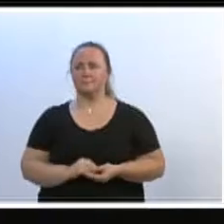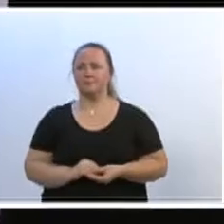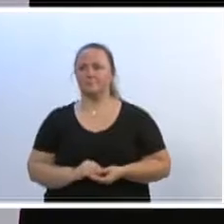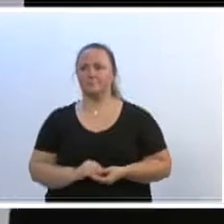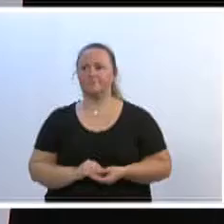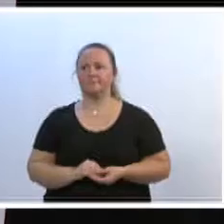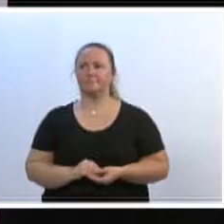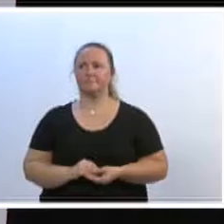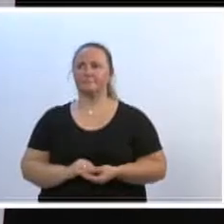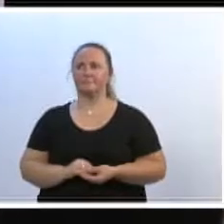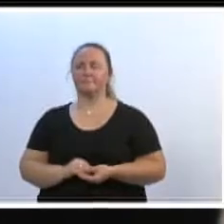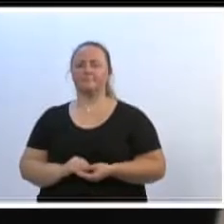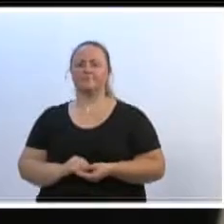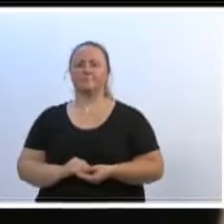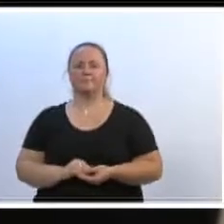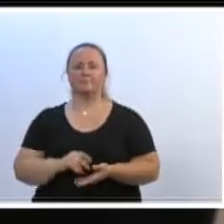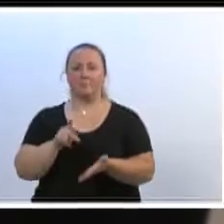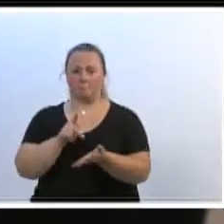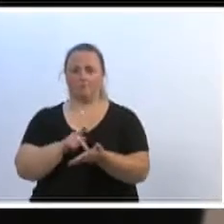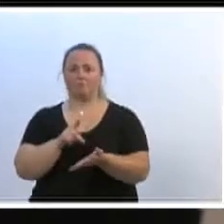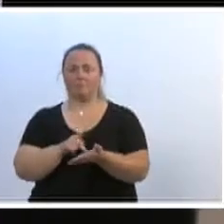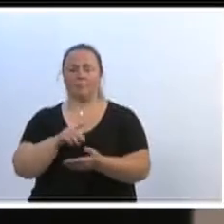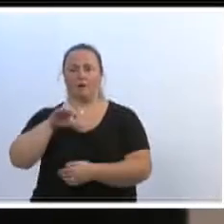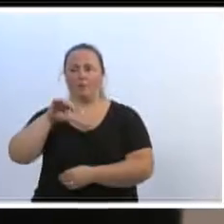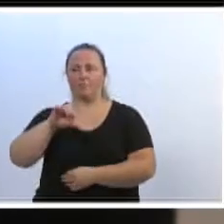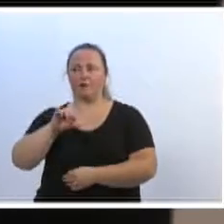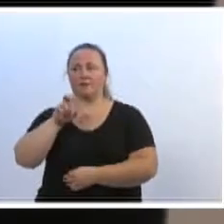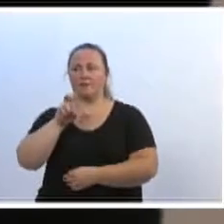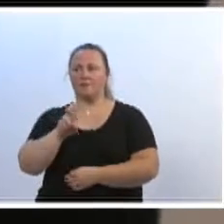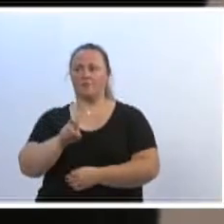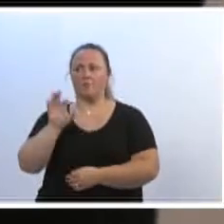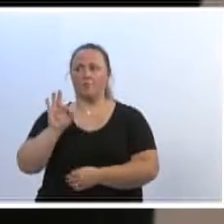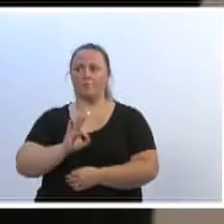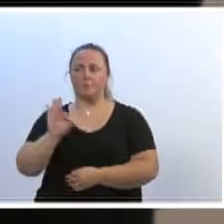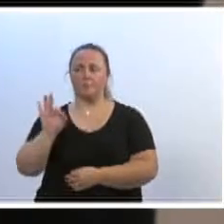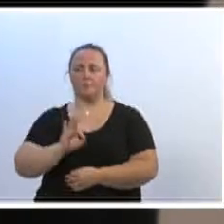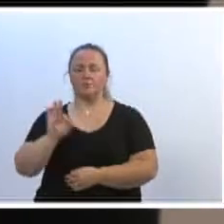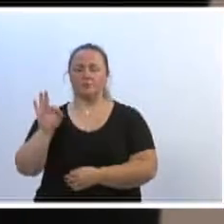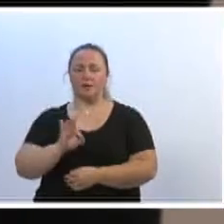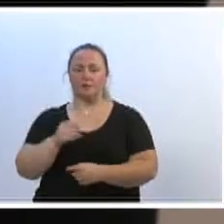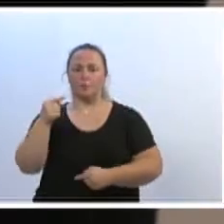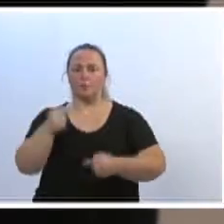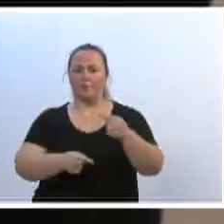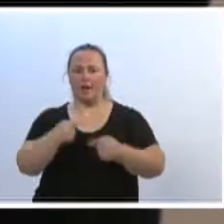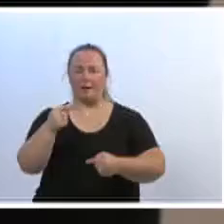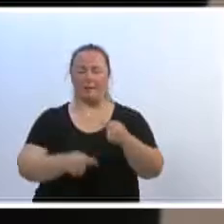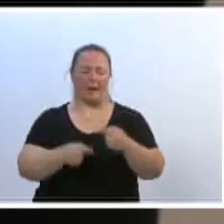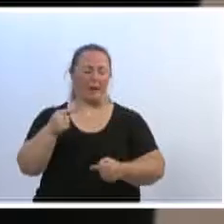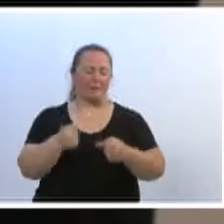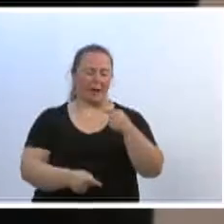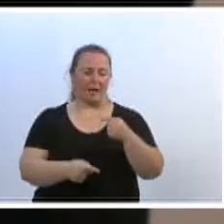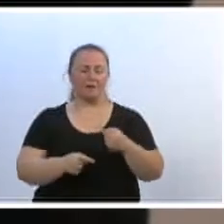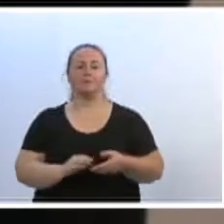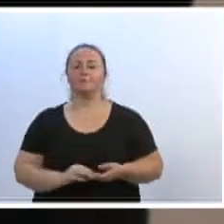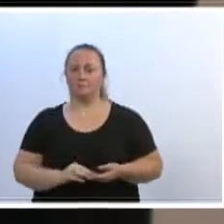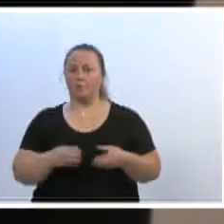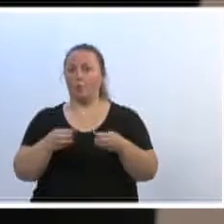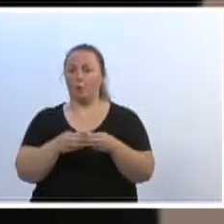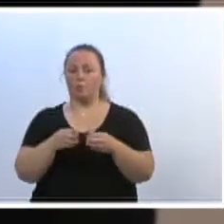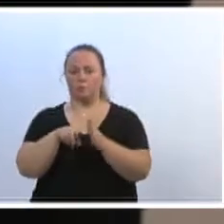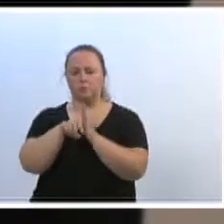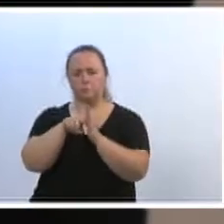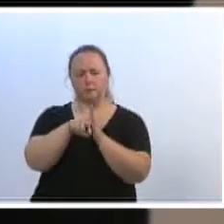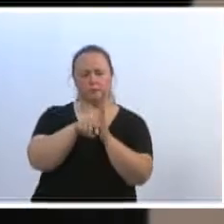tenha tido mais de 95% de manifestação contrária lá no Congresso Nacional, numa enquete que foi